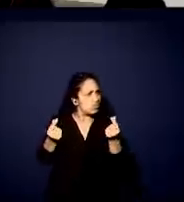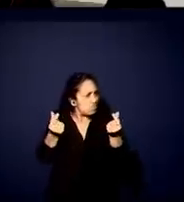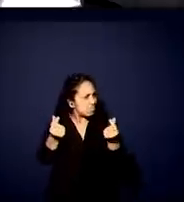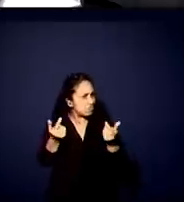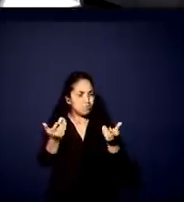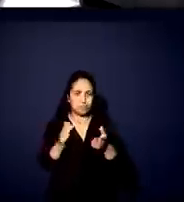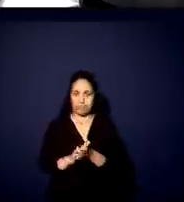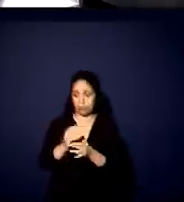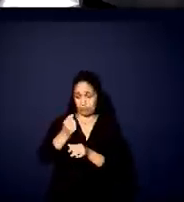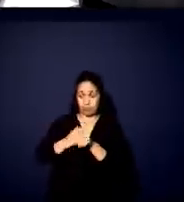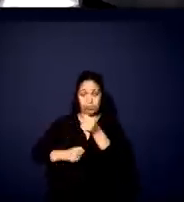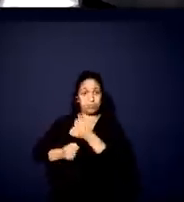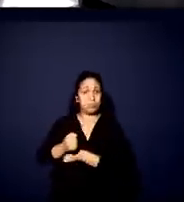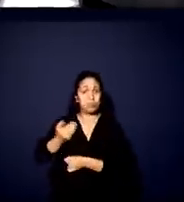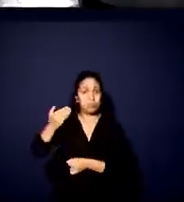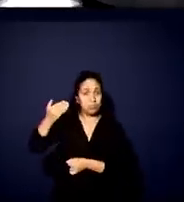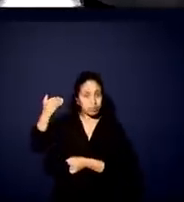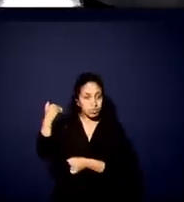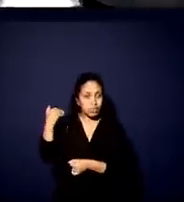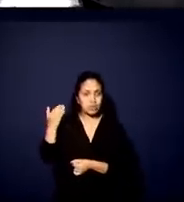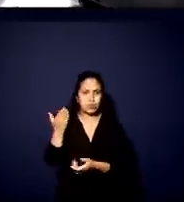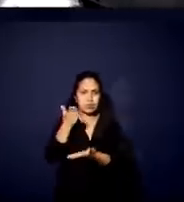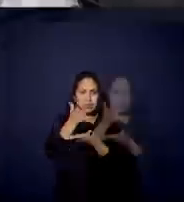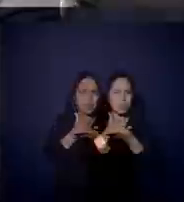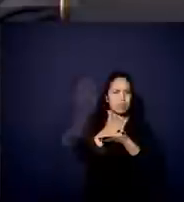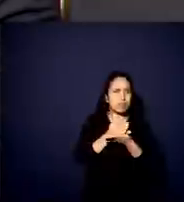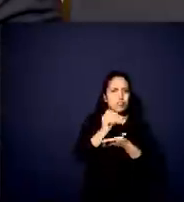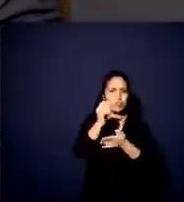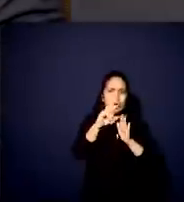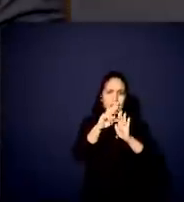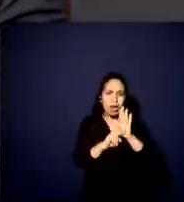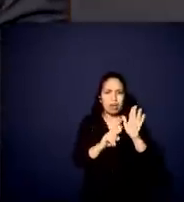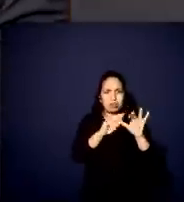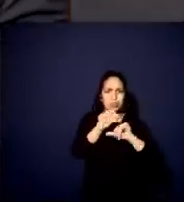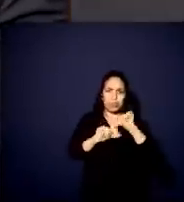no ano passado, no meio do jogo, mudam as regras.